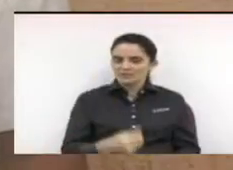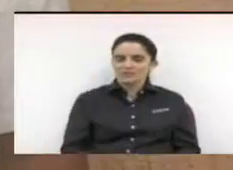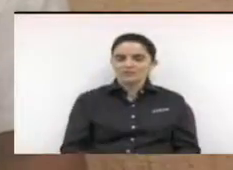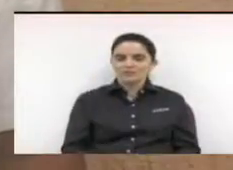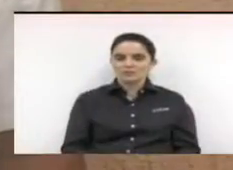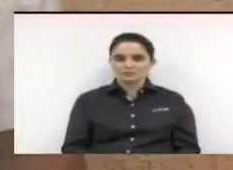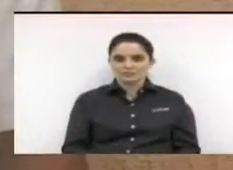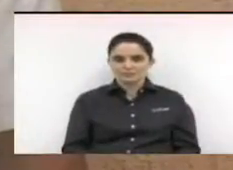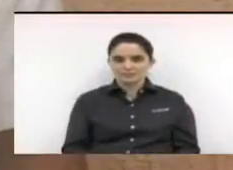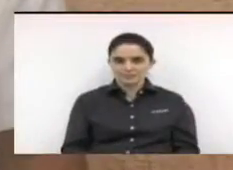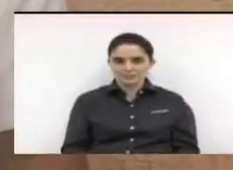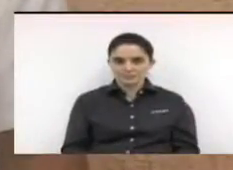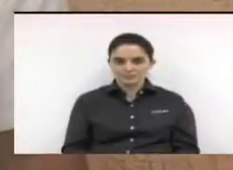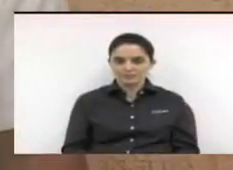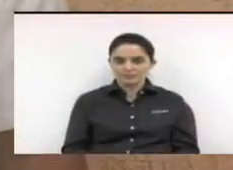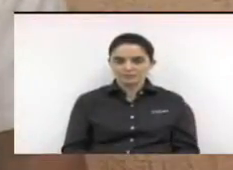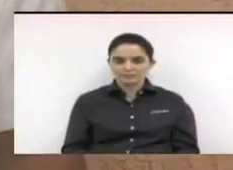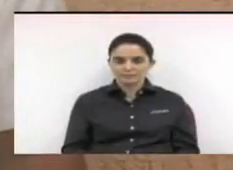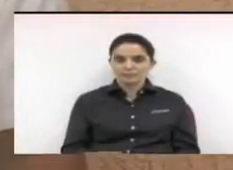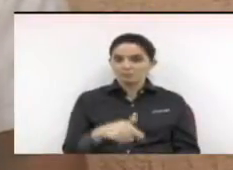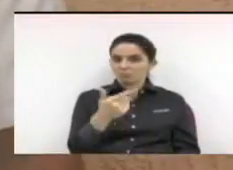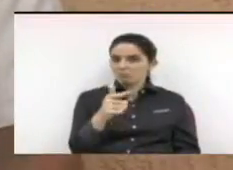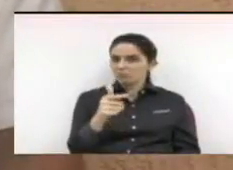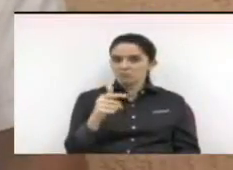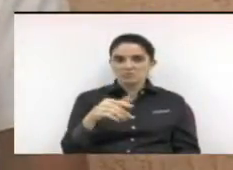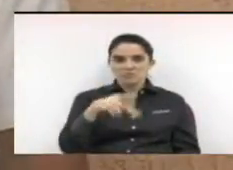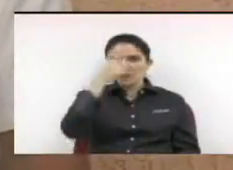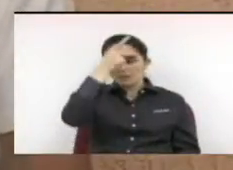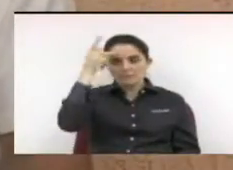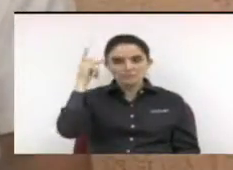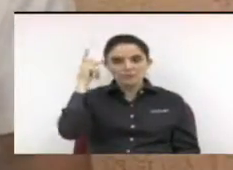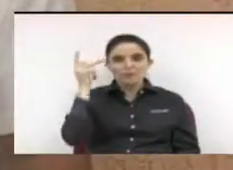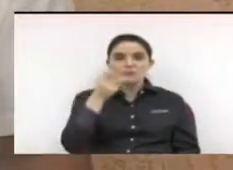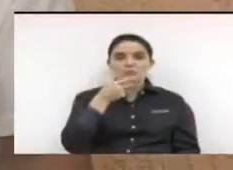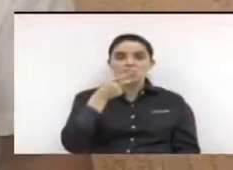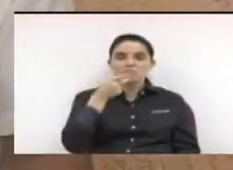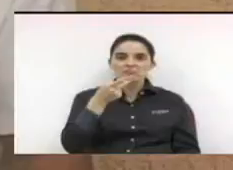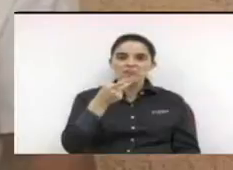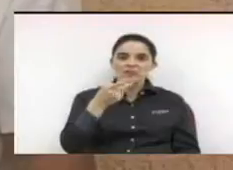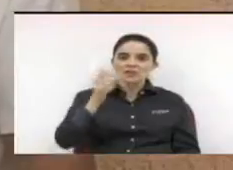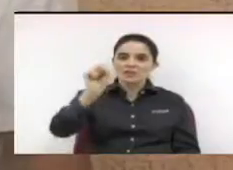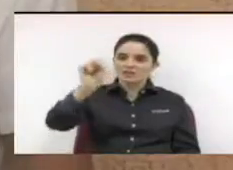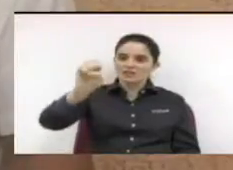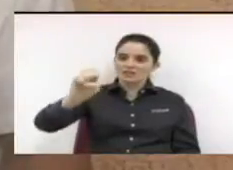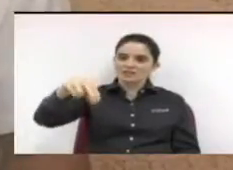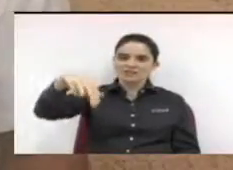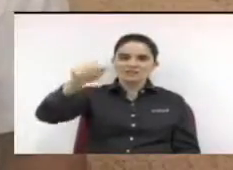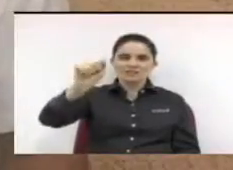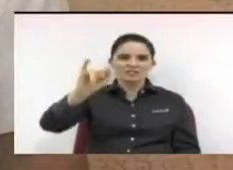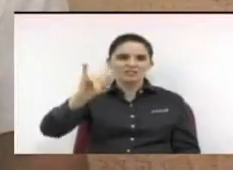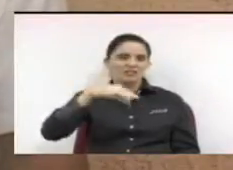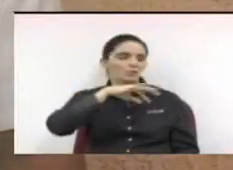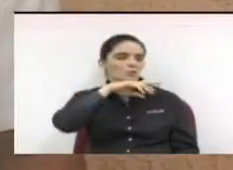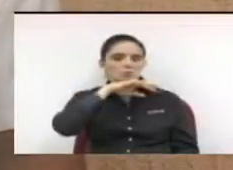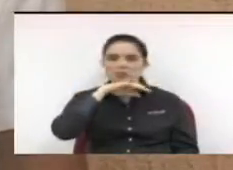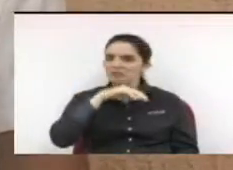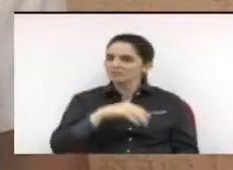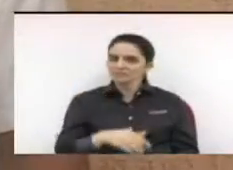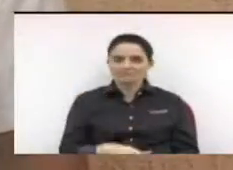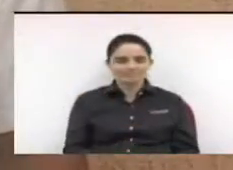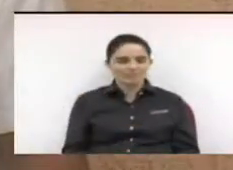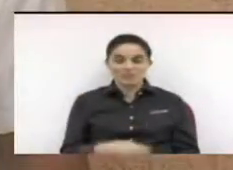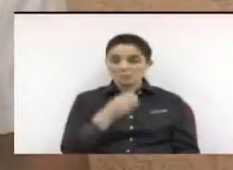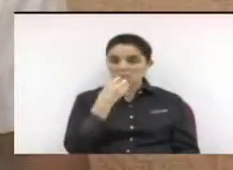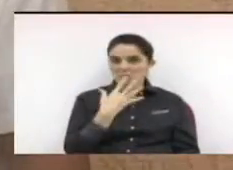Não tem uma pessoa em sã consciência que fale que a escola Senai é a escola ruim. Todos nós, eu sou